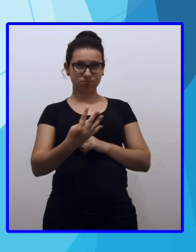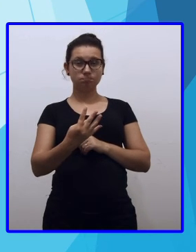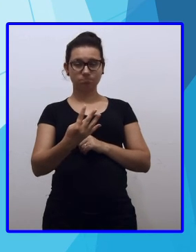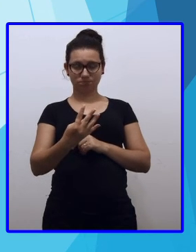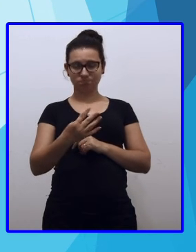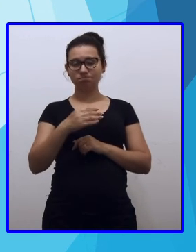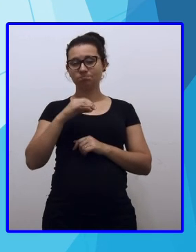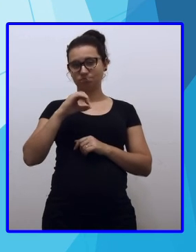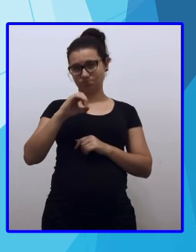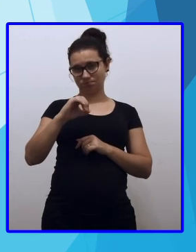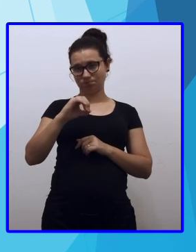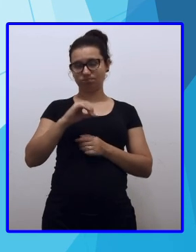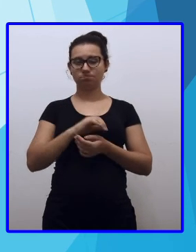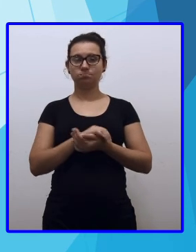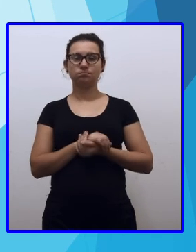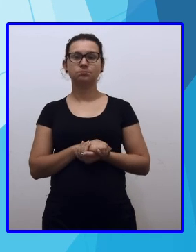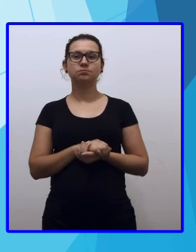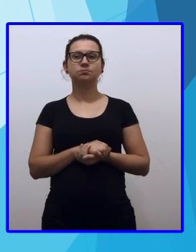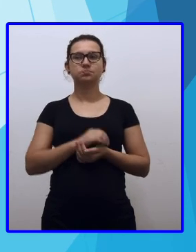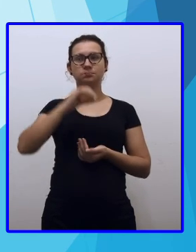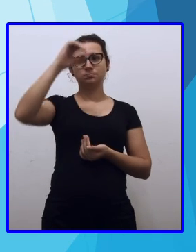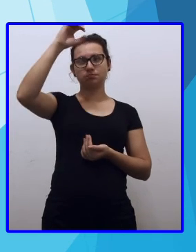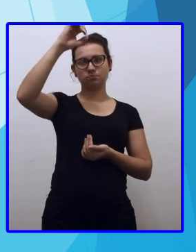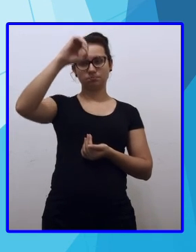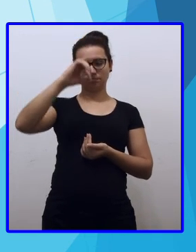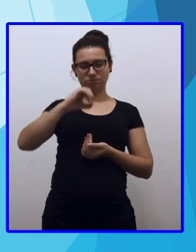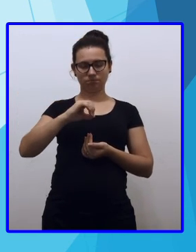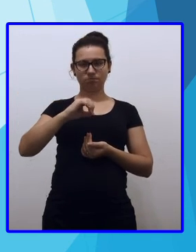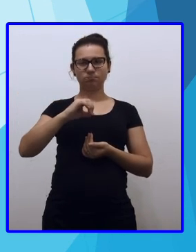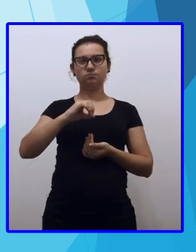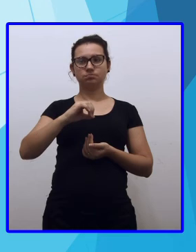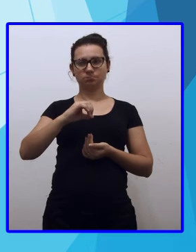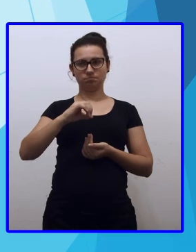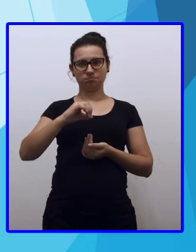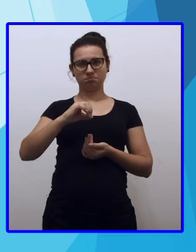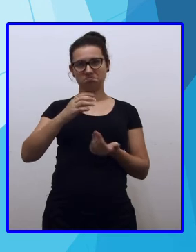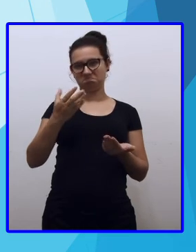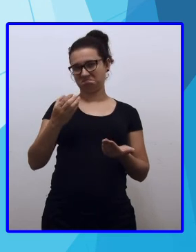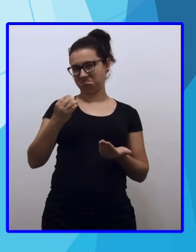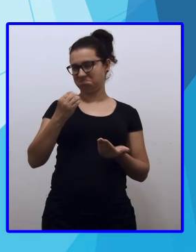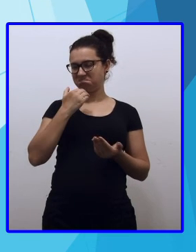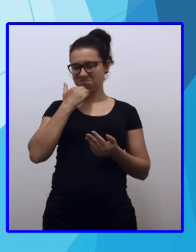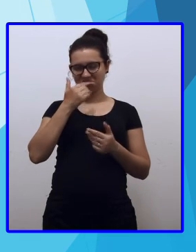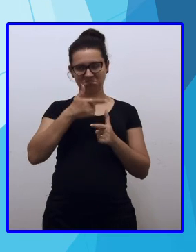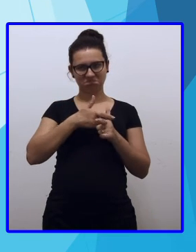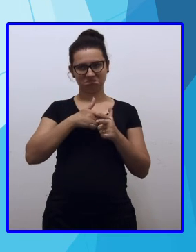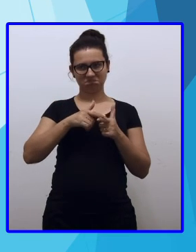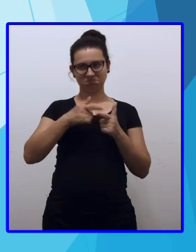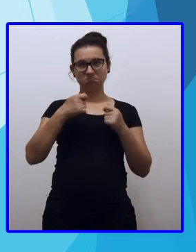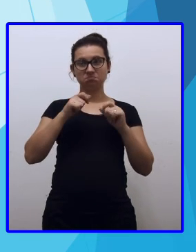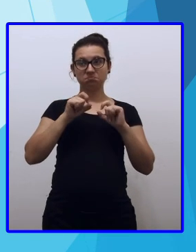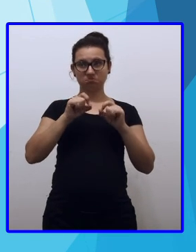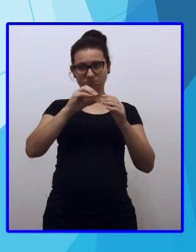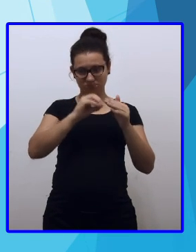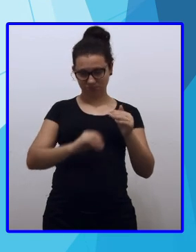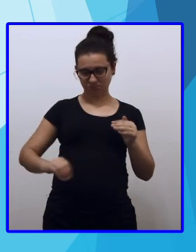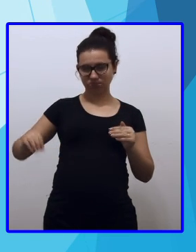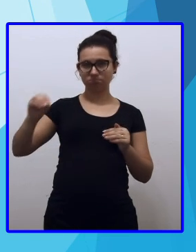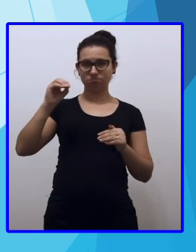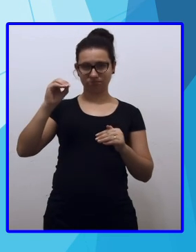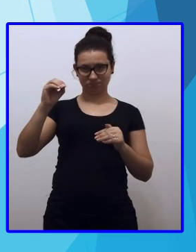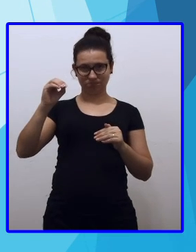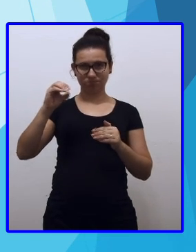chegar no quatro, zero. Abaixo zero. Zero não dá para dividir por quatro, preciso registrar.